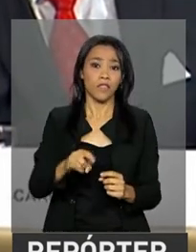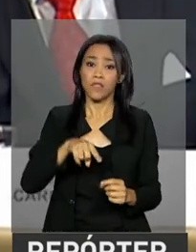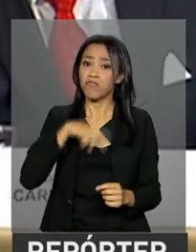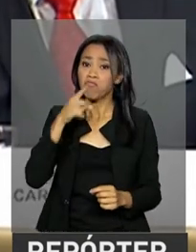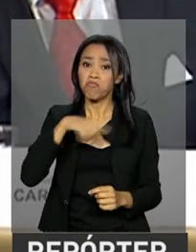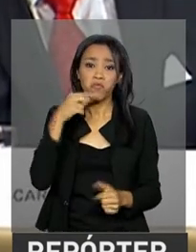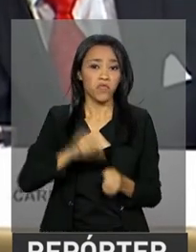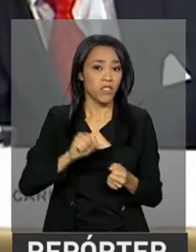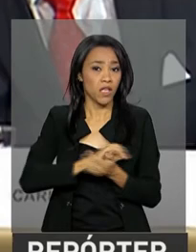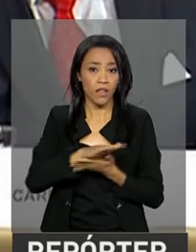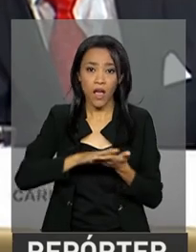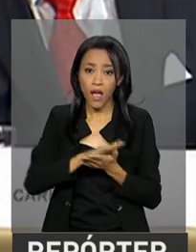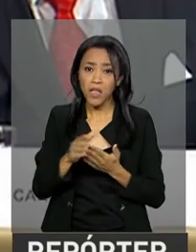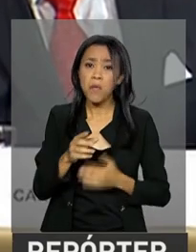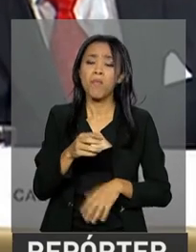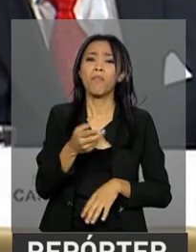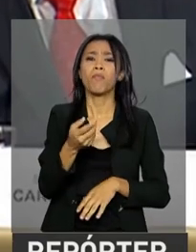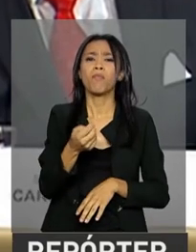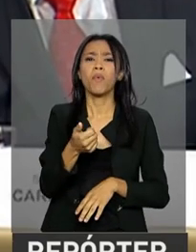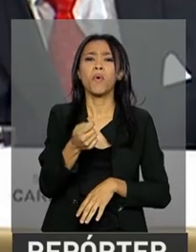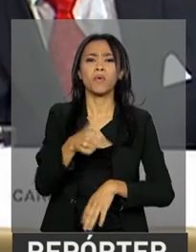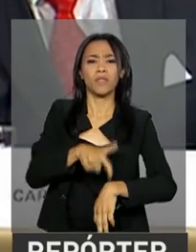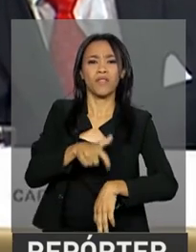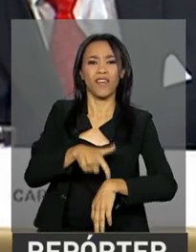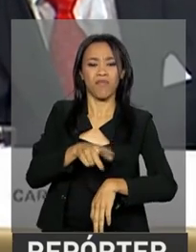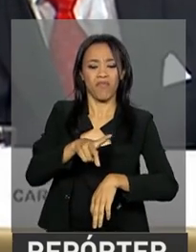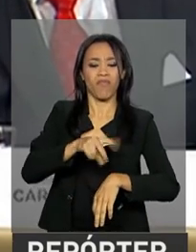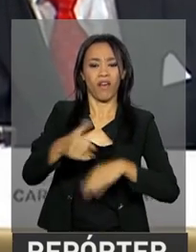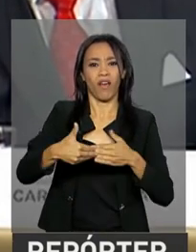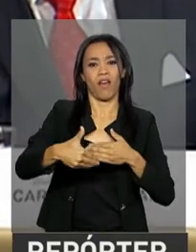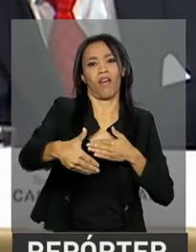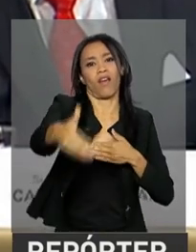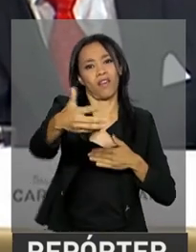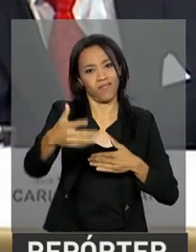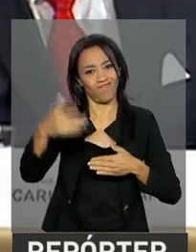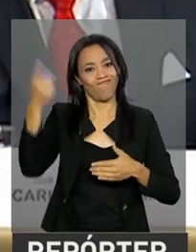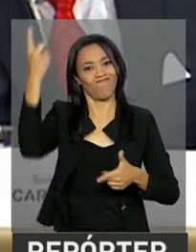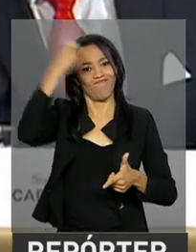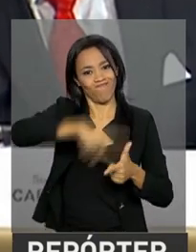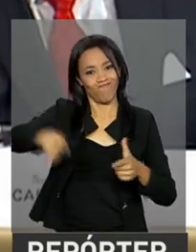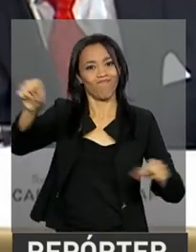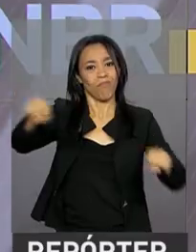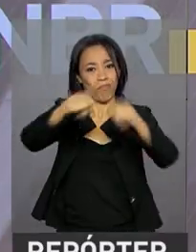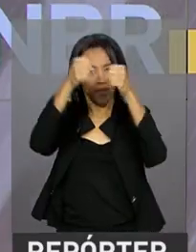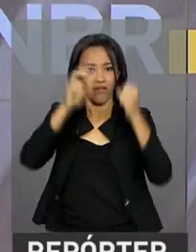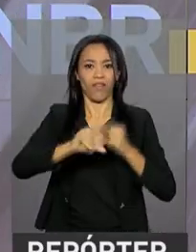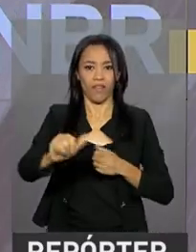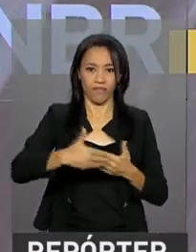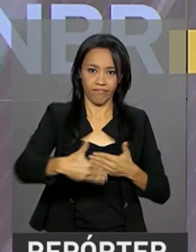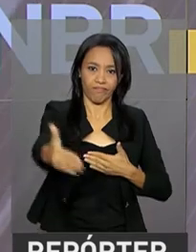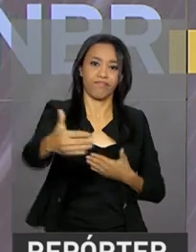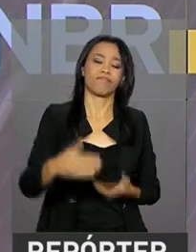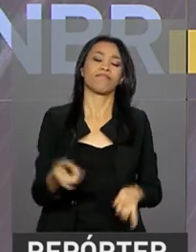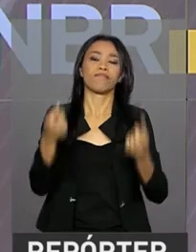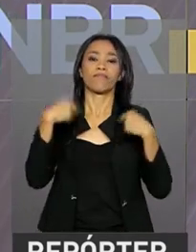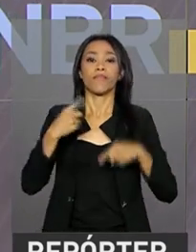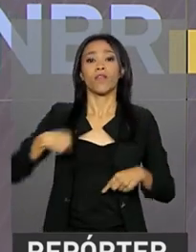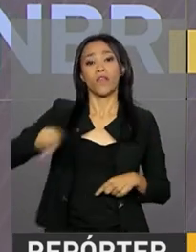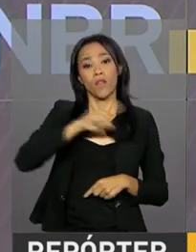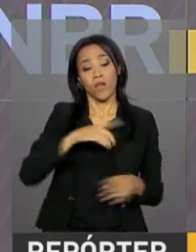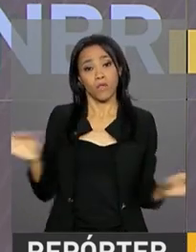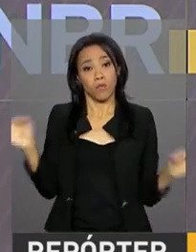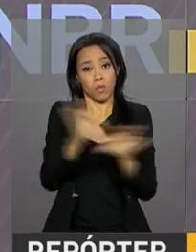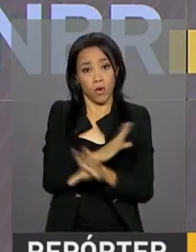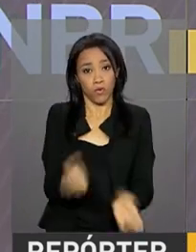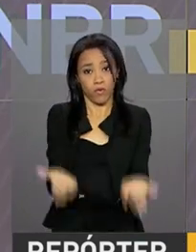dentro de poucos anos, estará, na verdade, em péssima situação. E nós ficamos por aqui,